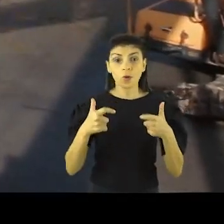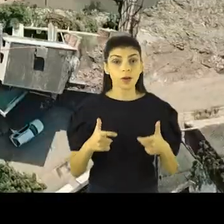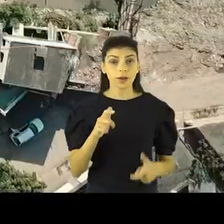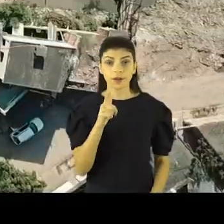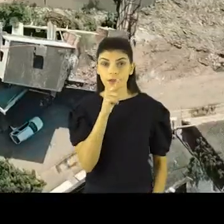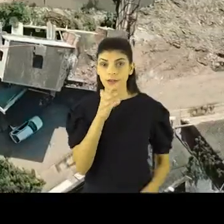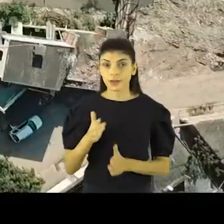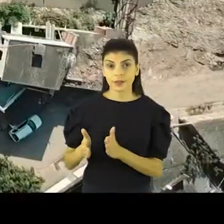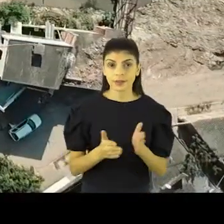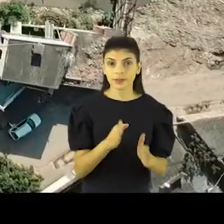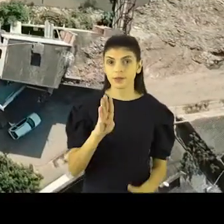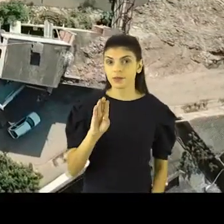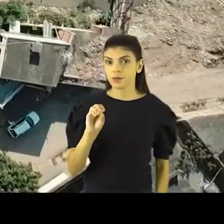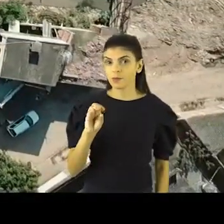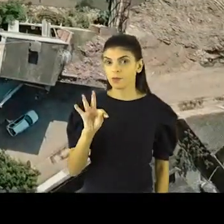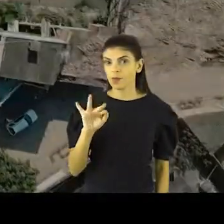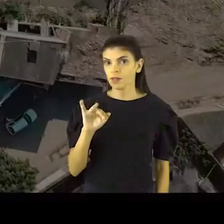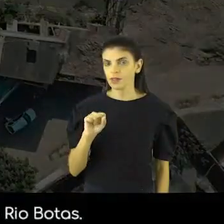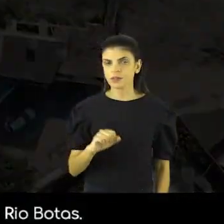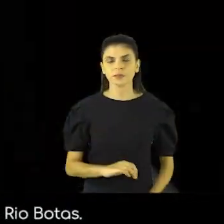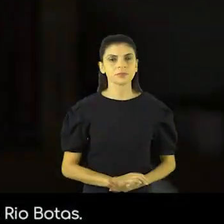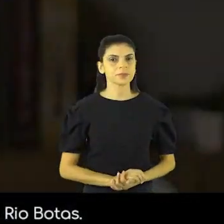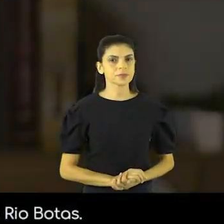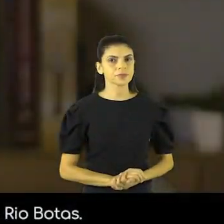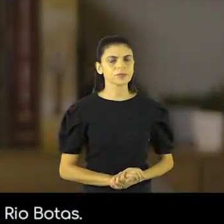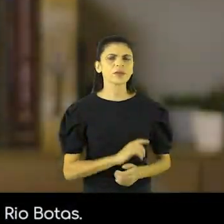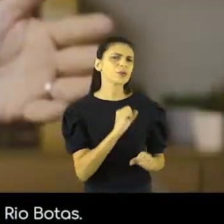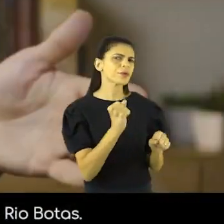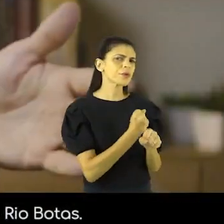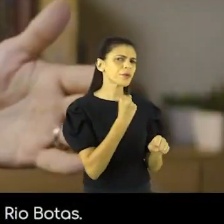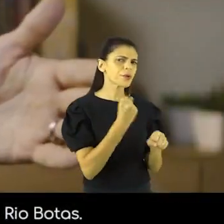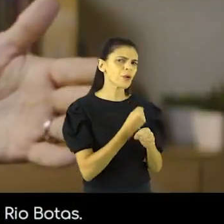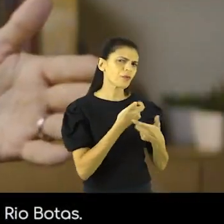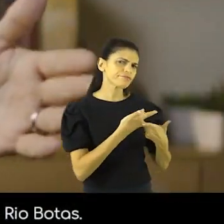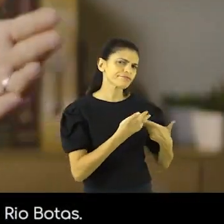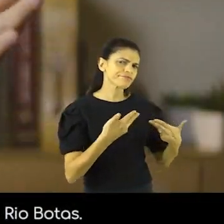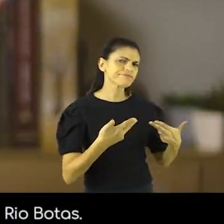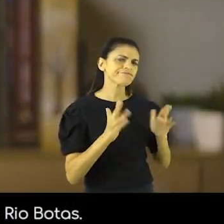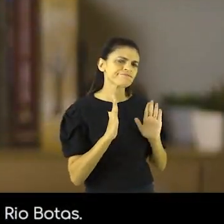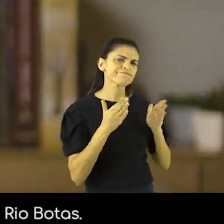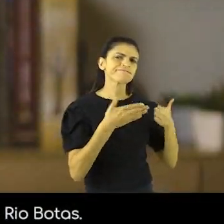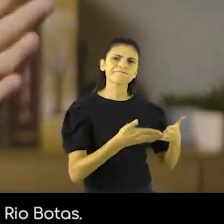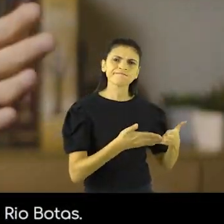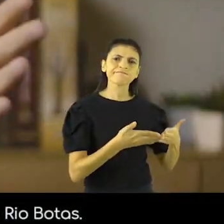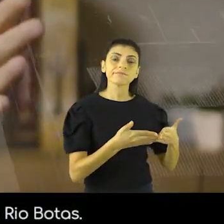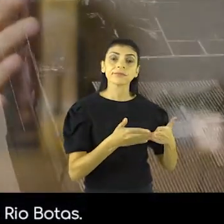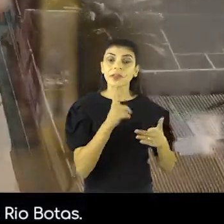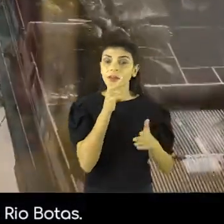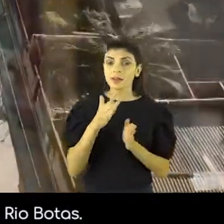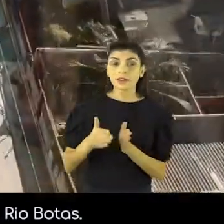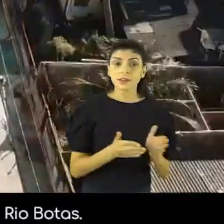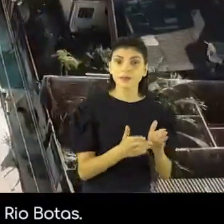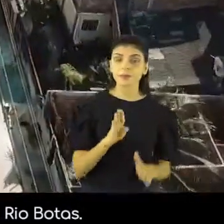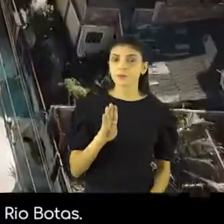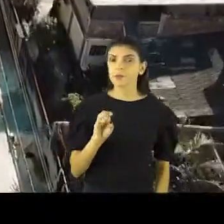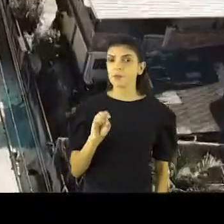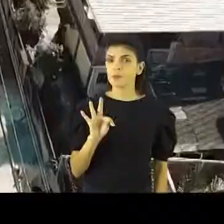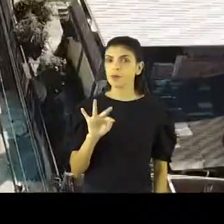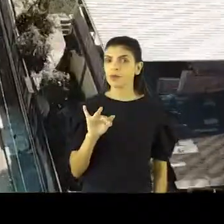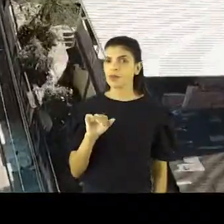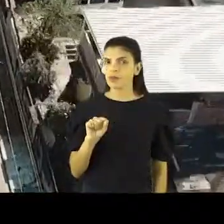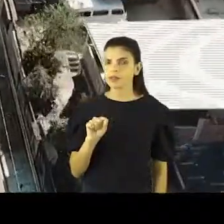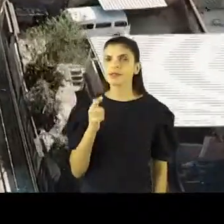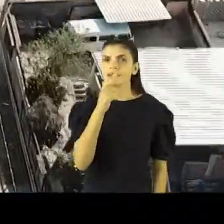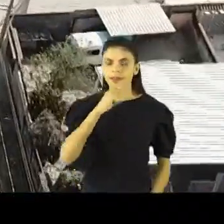fazendo nas margens do Rio Botas. Falando em infraestrutura, tem uma obra em especial, que é a obra do Rio Botas.